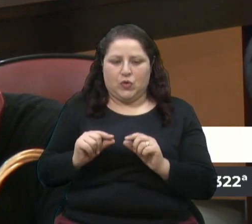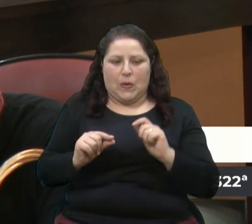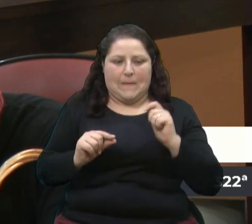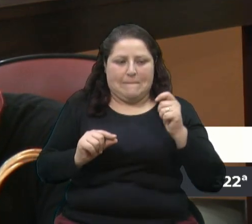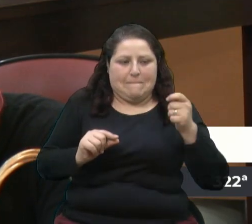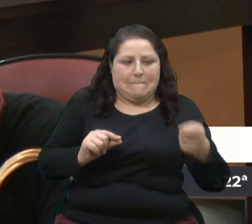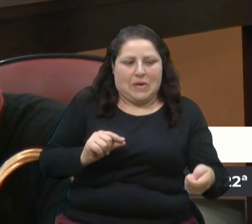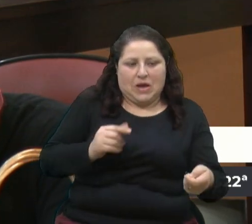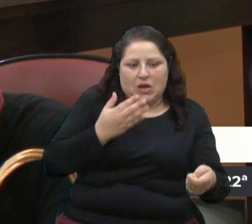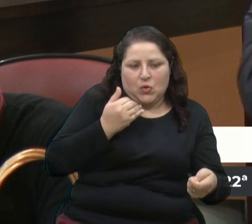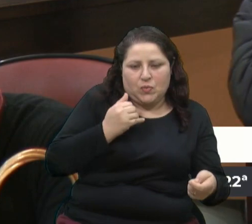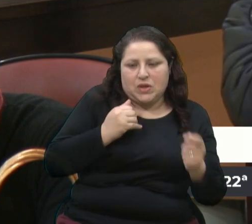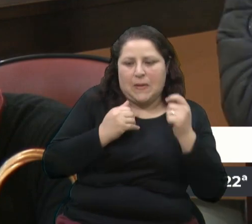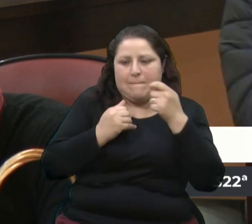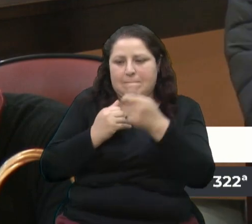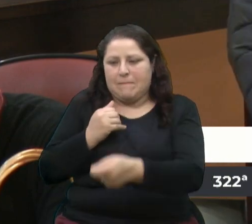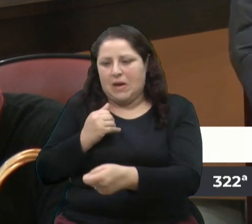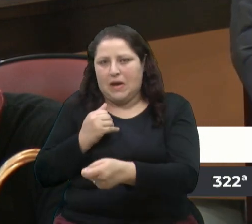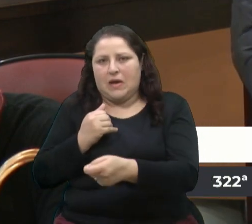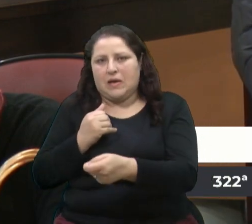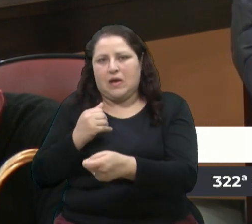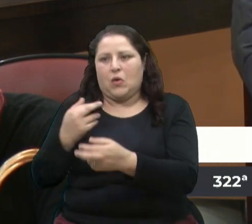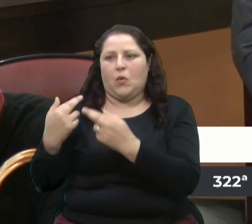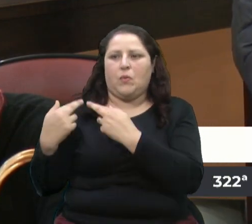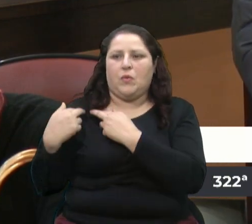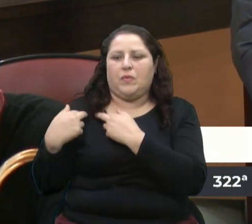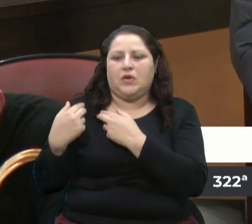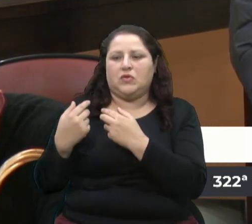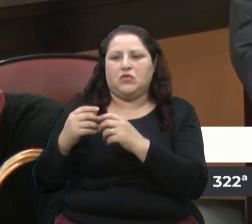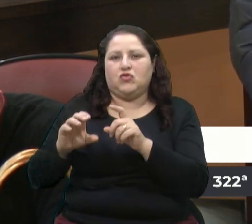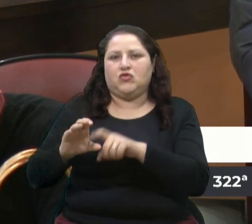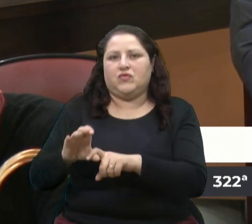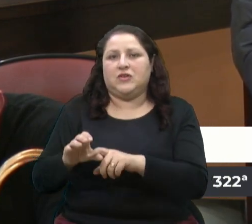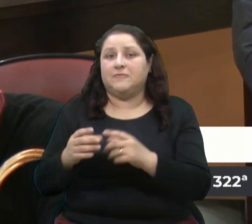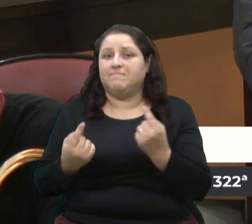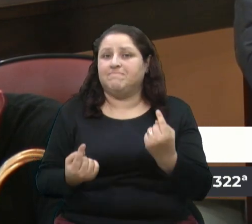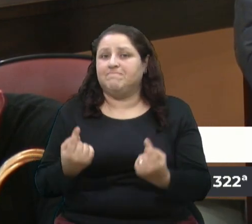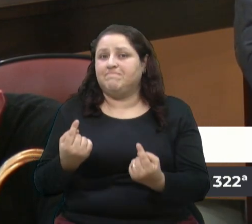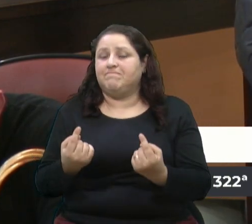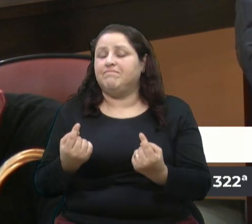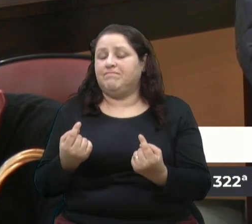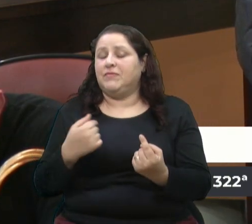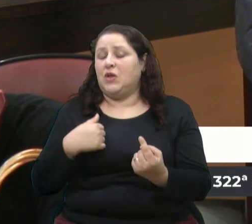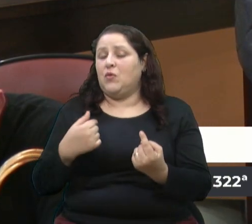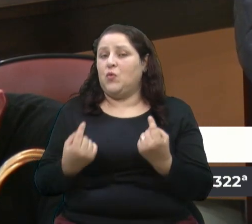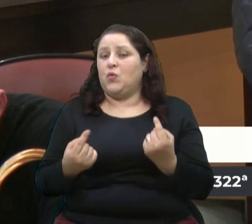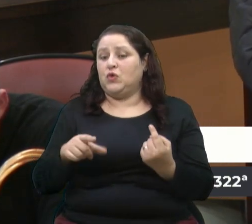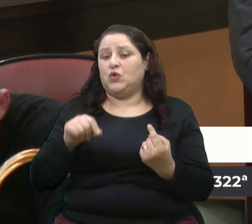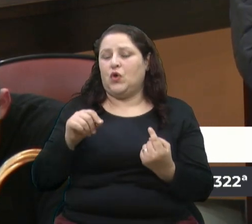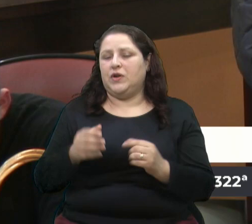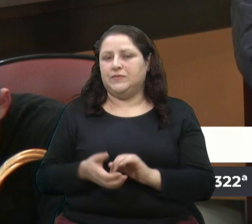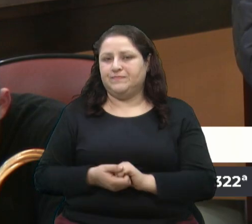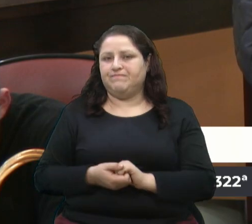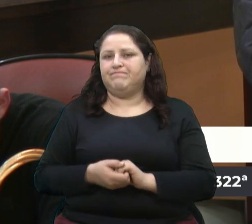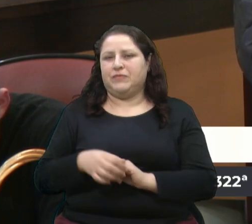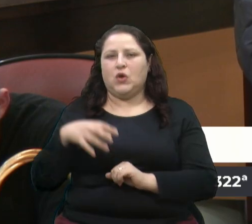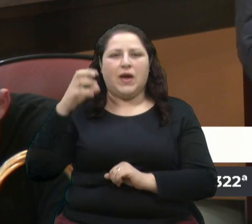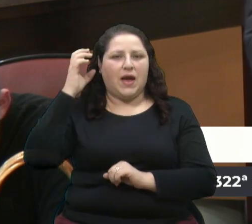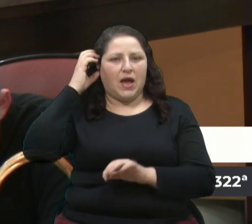mas uma coisa eu gravei, professor, o senhor que é economista. Eu vi lá na rádio, eu vim falando, eu acredito que isso é verdadeiro, alguns